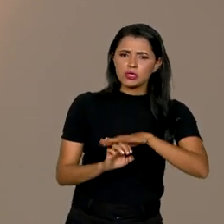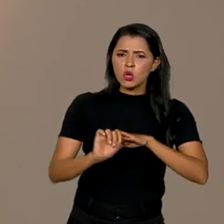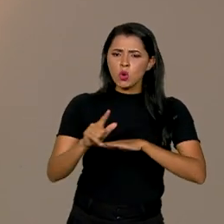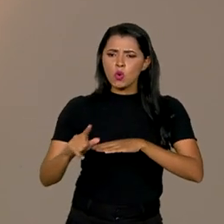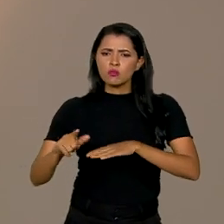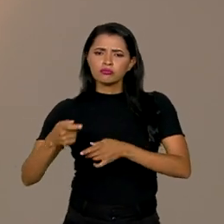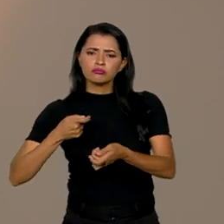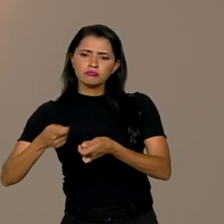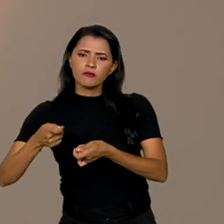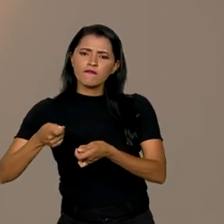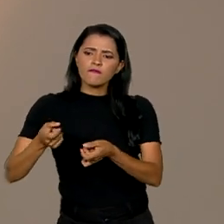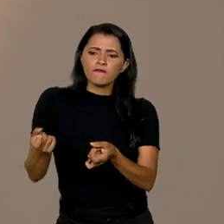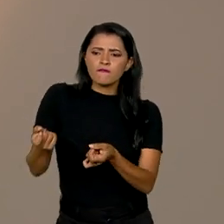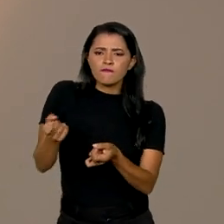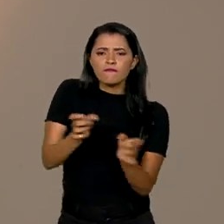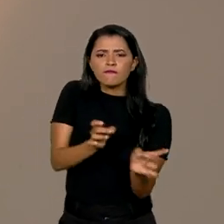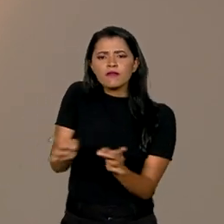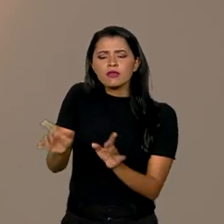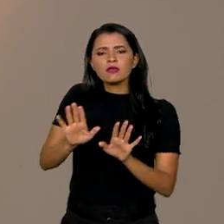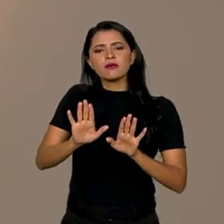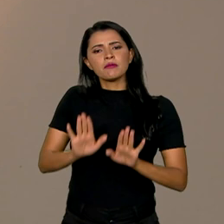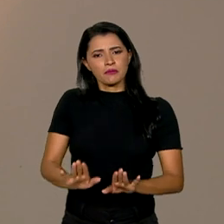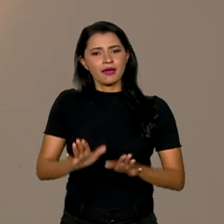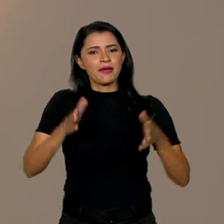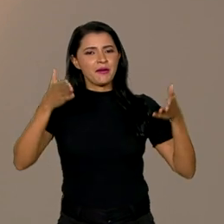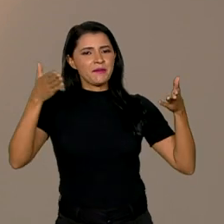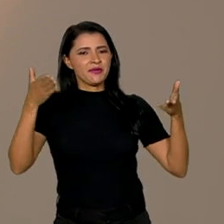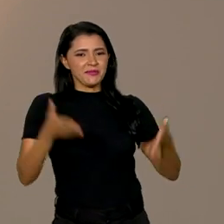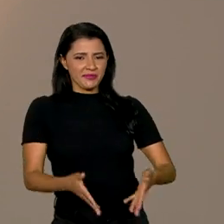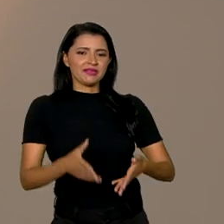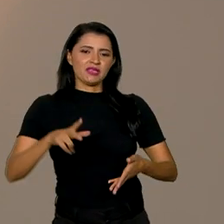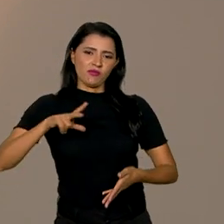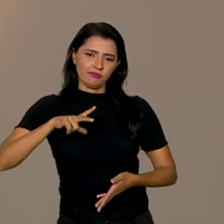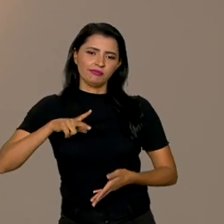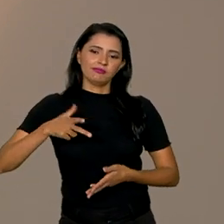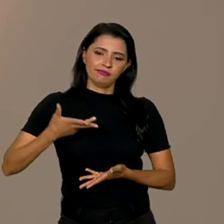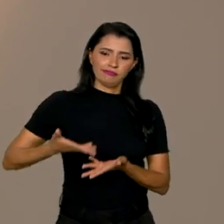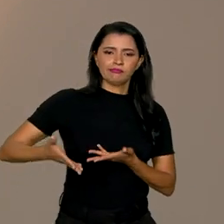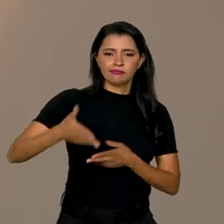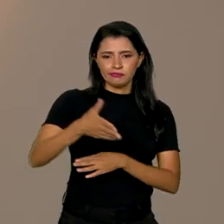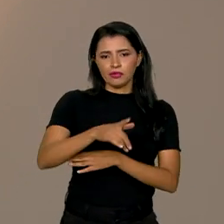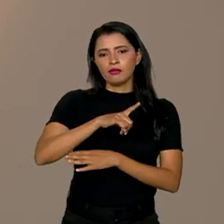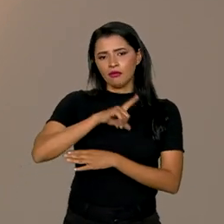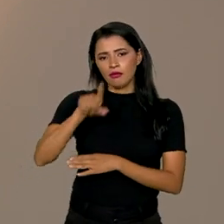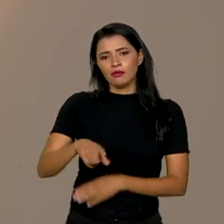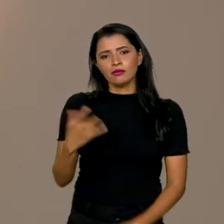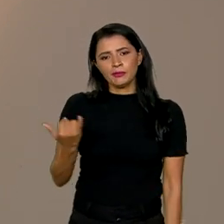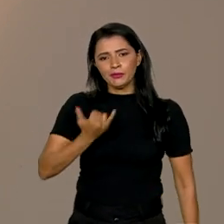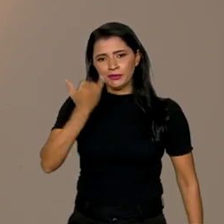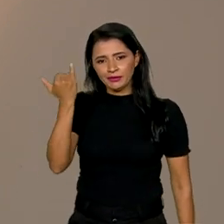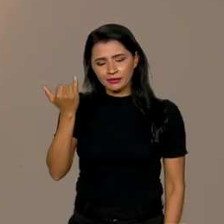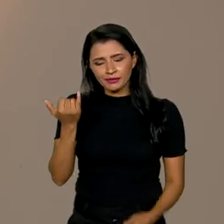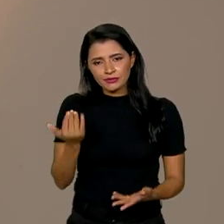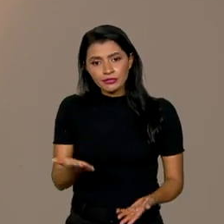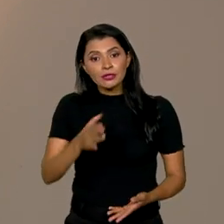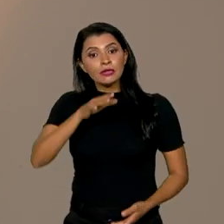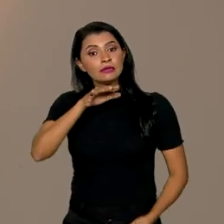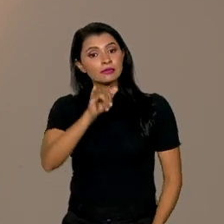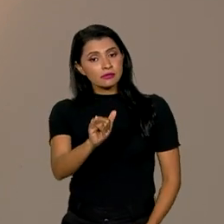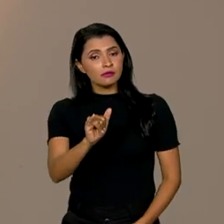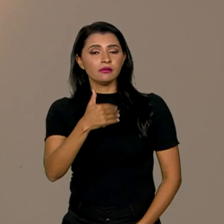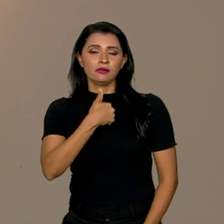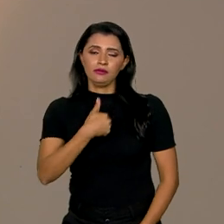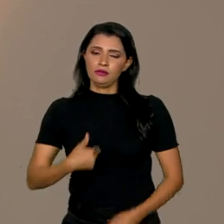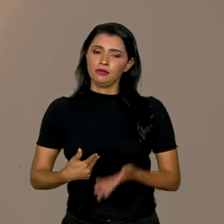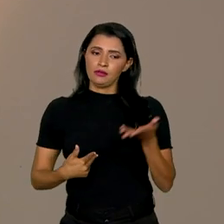mercado, etc. Mas a participação da iniciativa privada, eu acho que é fundamental. E se o governo